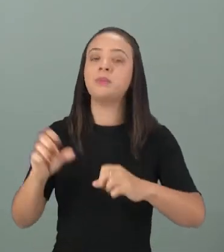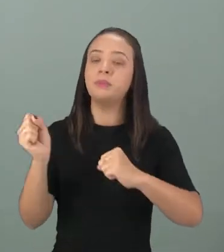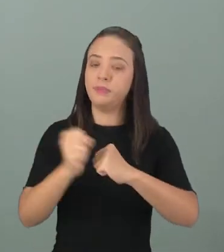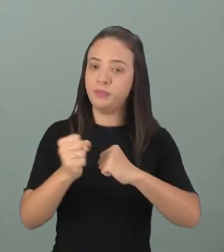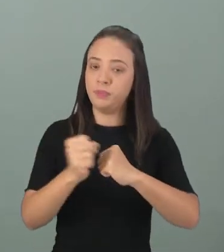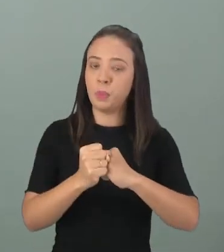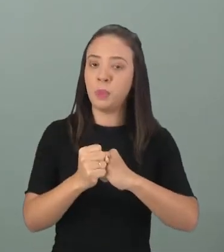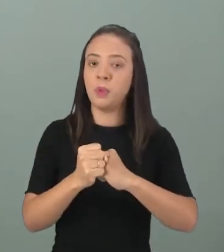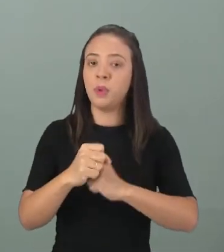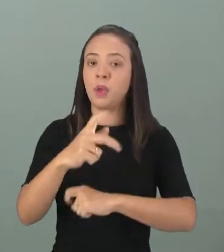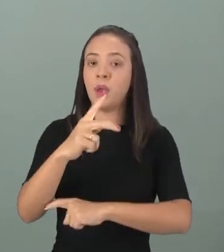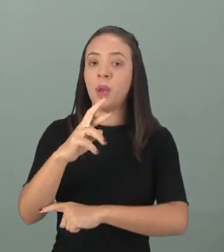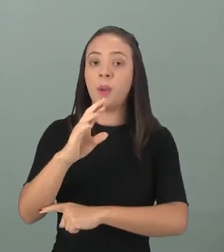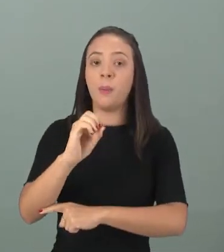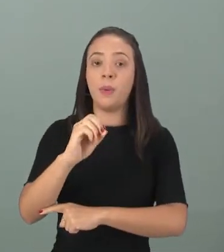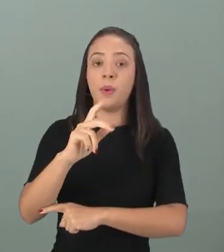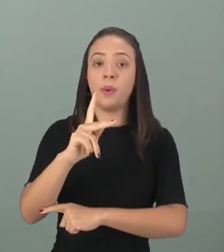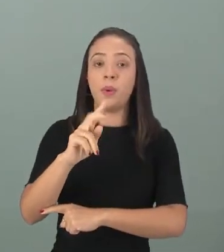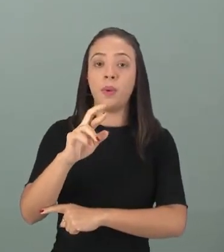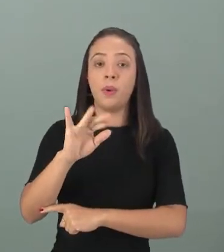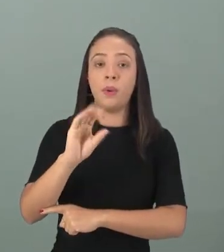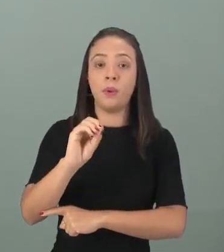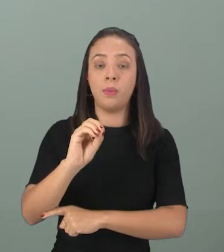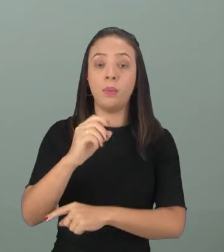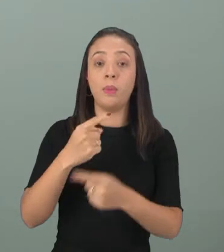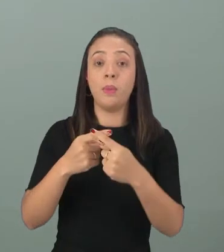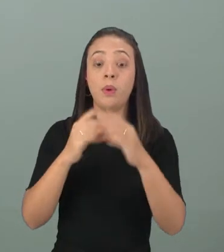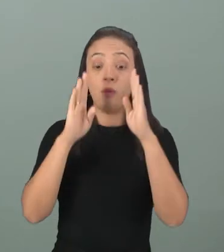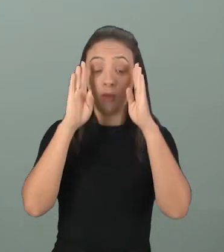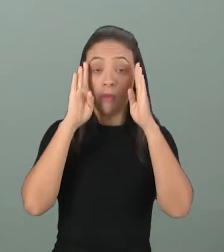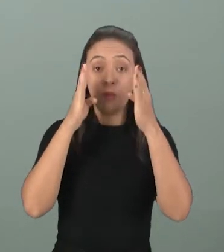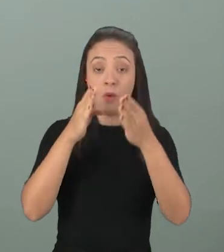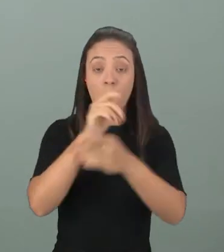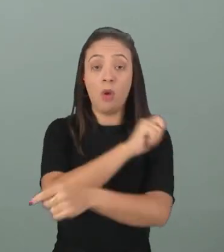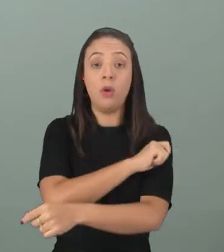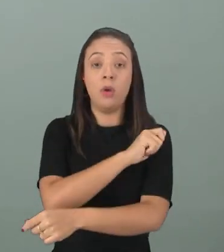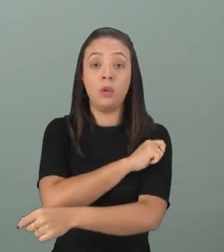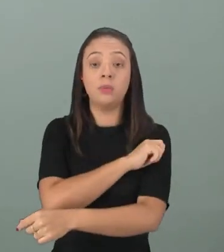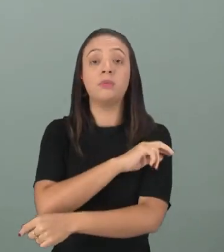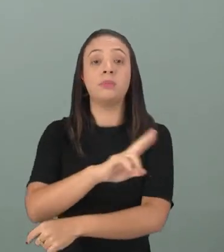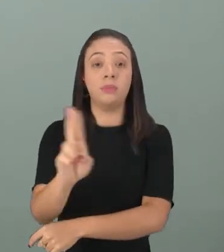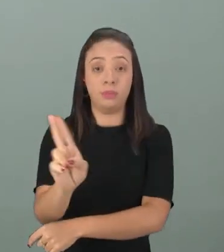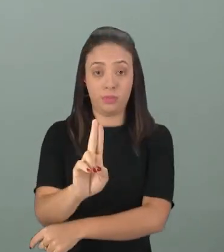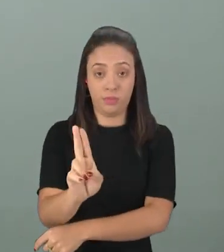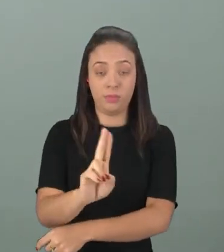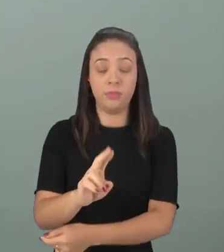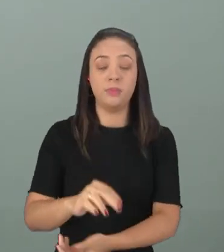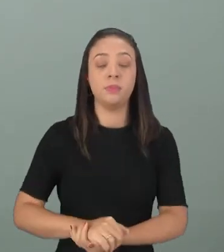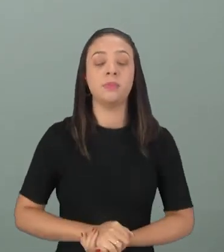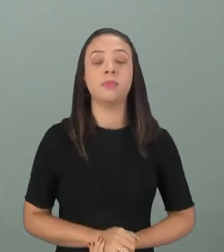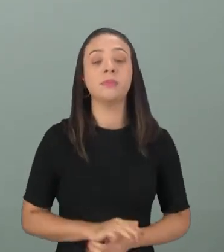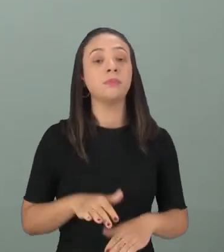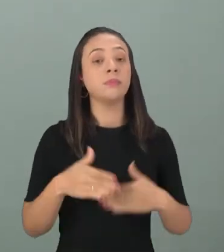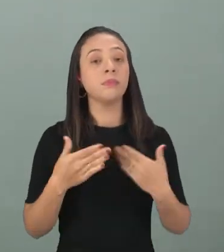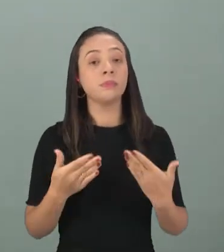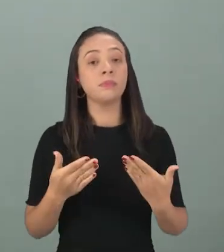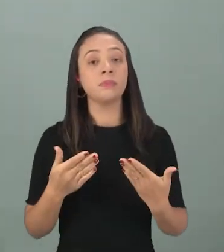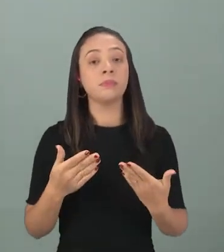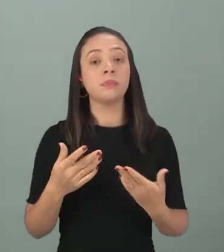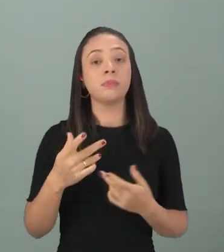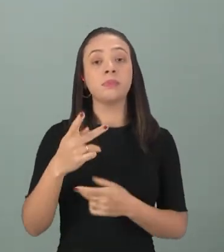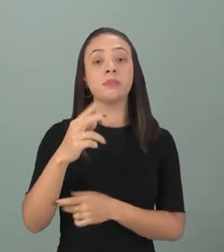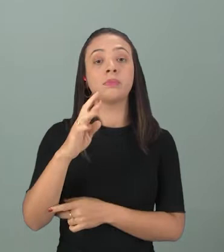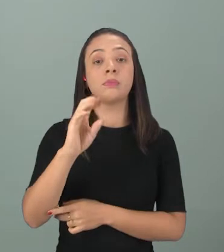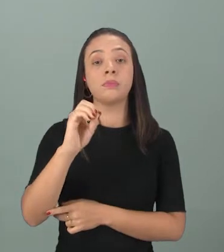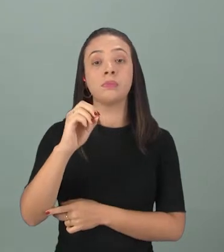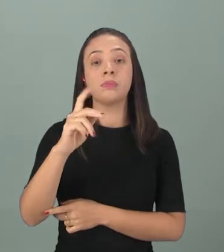especificando exatamente para quem é o aluno que eu estou me referindo. Ao aluno que eu estou me referindo, tá? Então, próprio é